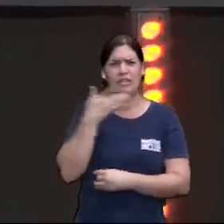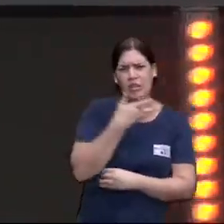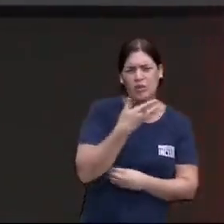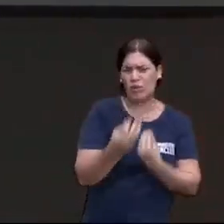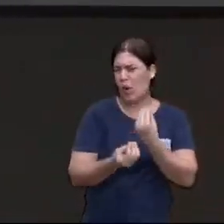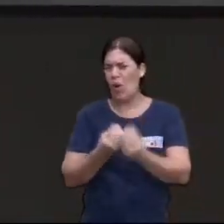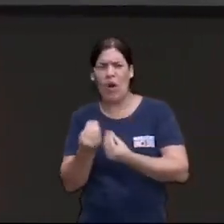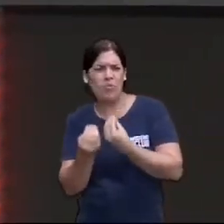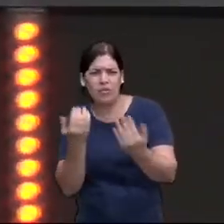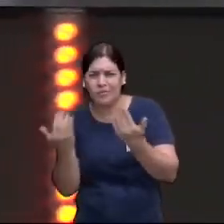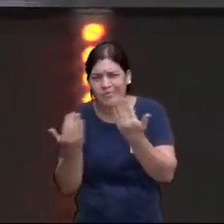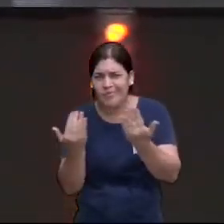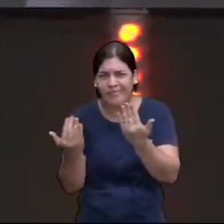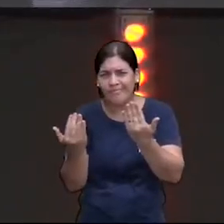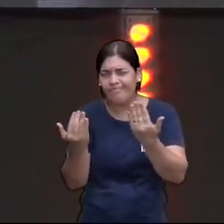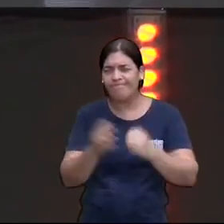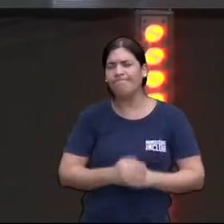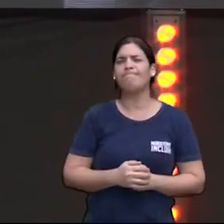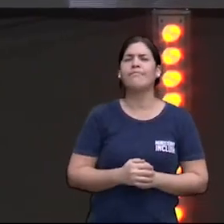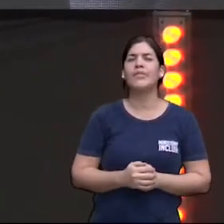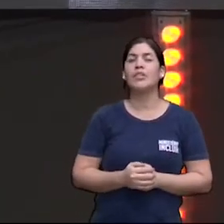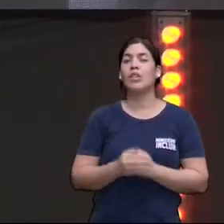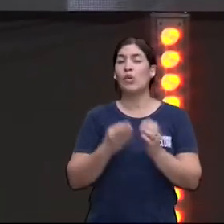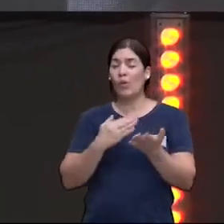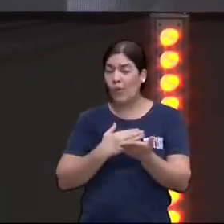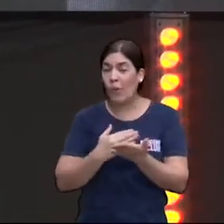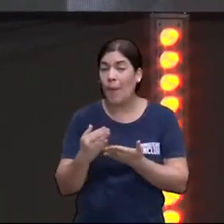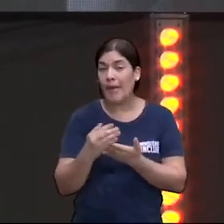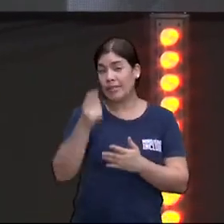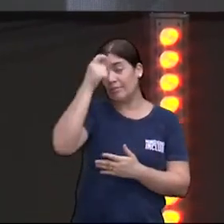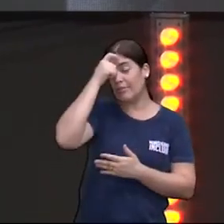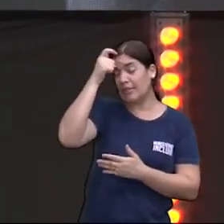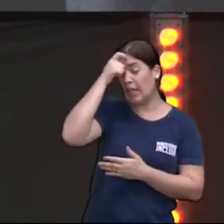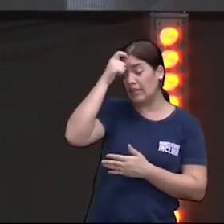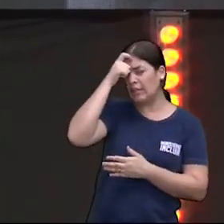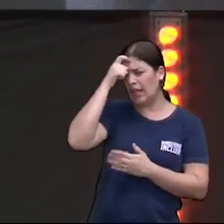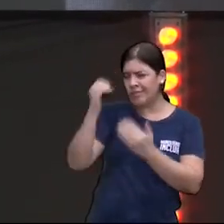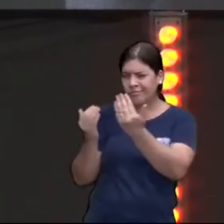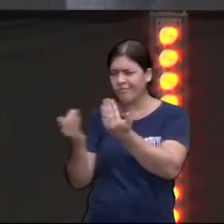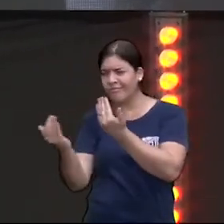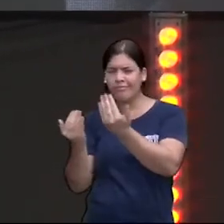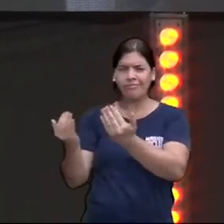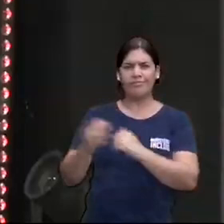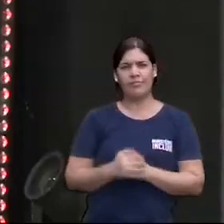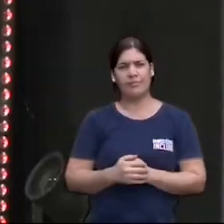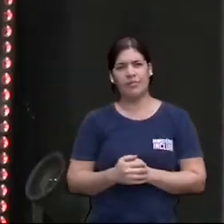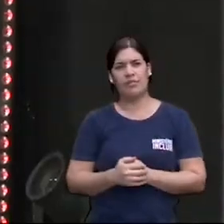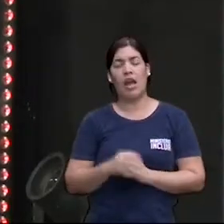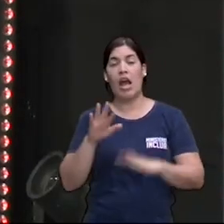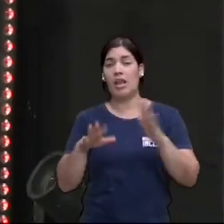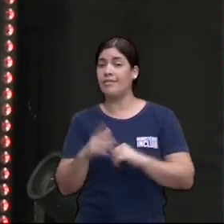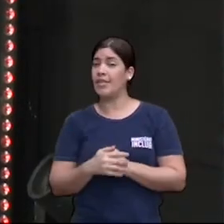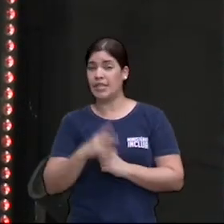Então a gente já começa a formatar a nossa mentalidade para não colocar muito peso sobre a